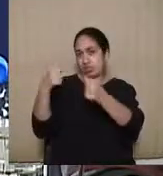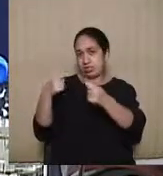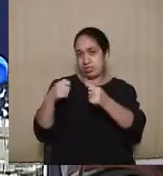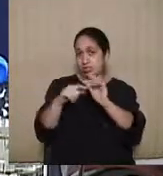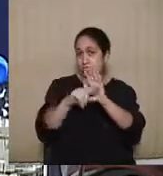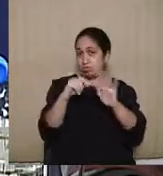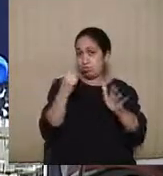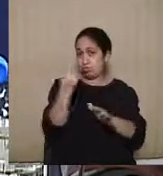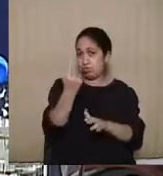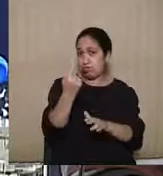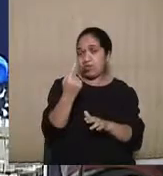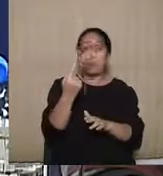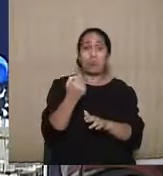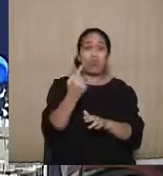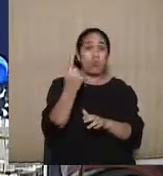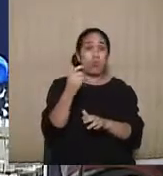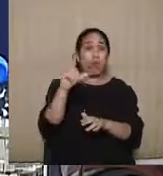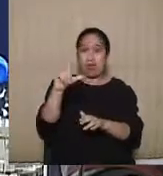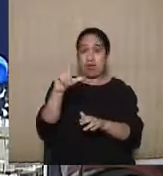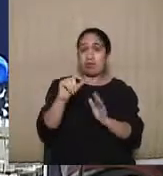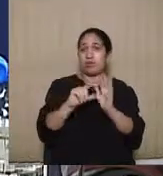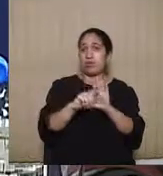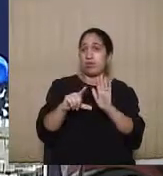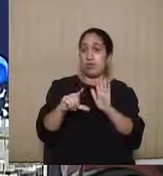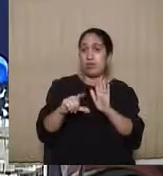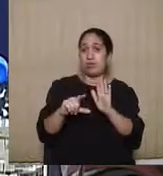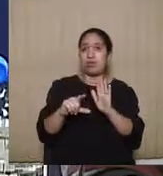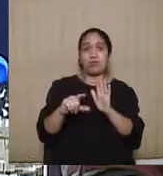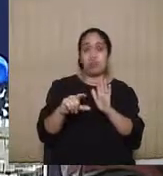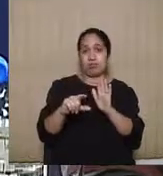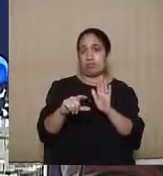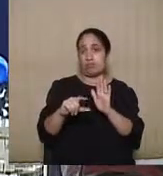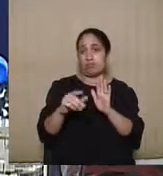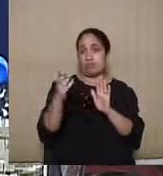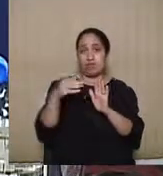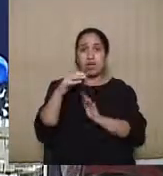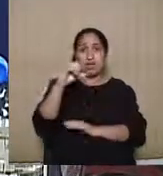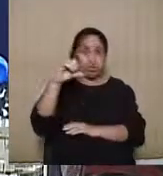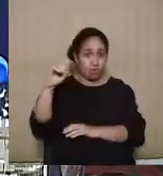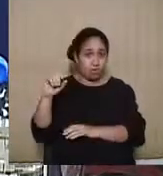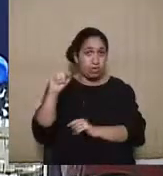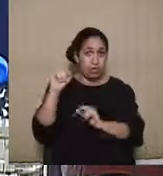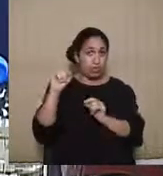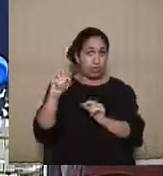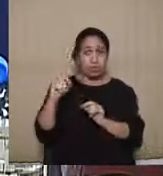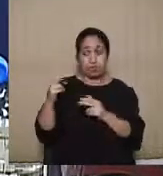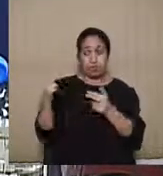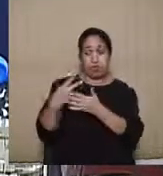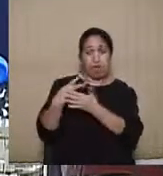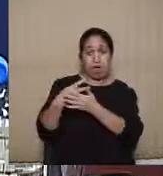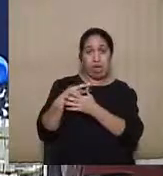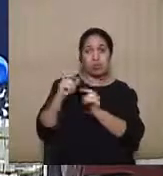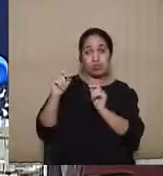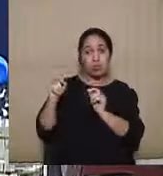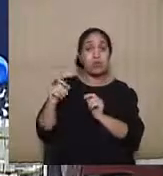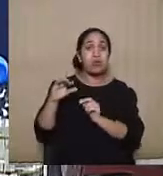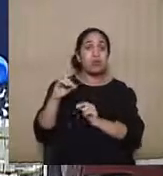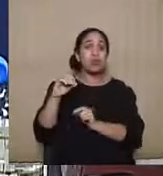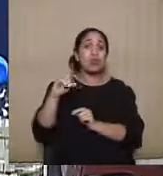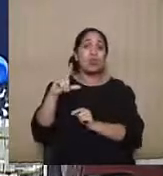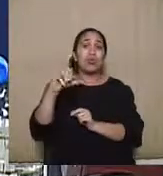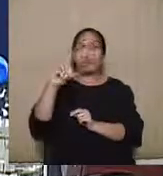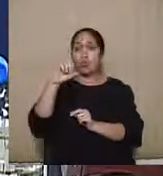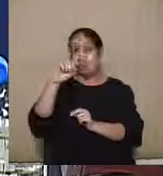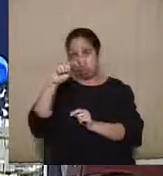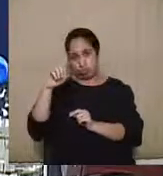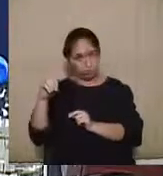no artigo 1º, 1L da lei complementar a minha,,90, que vai falar que o ato de improbidade tem que ser doloso, daí isso vai